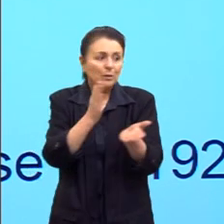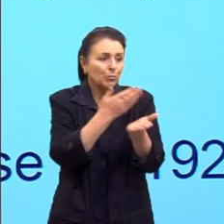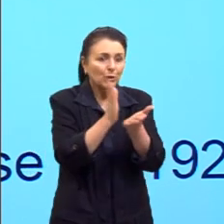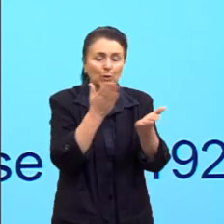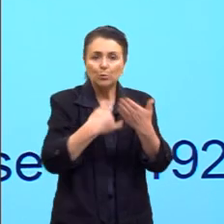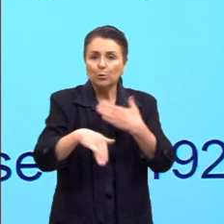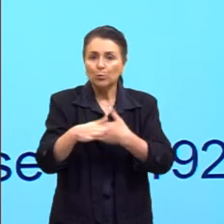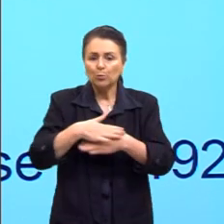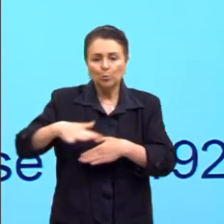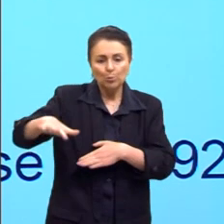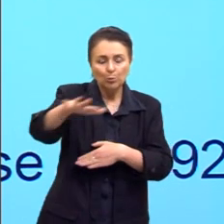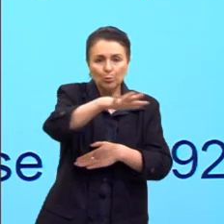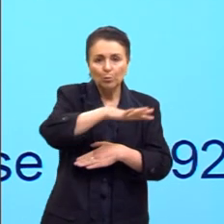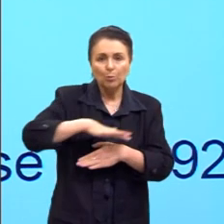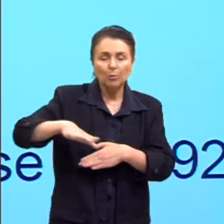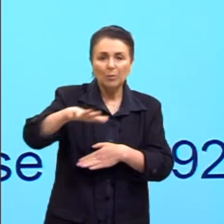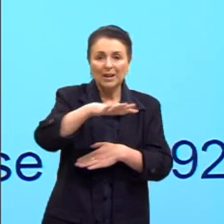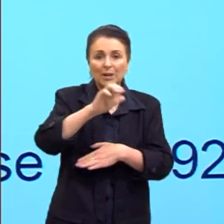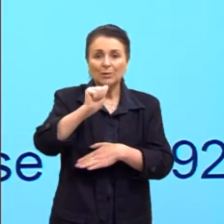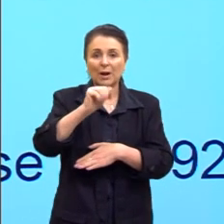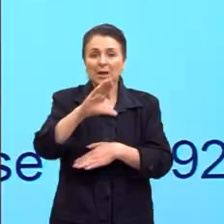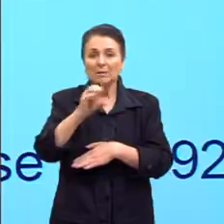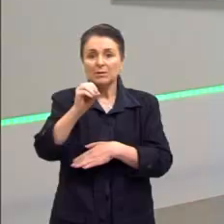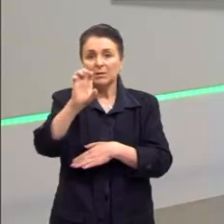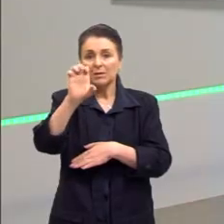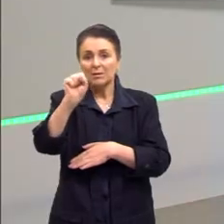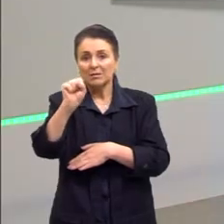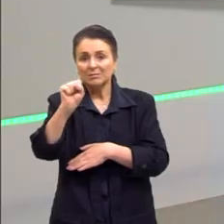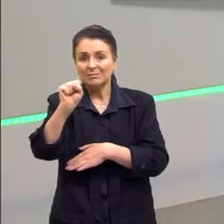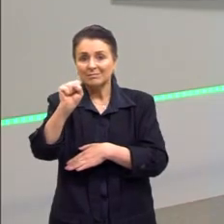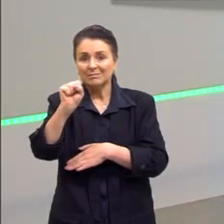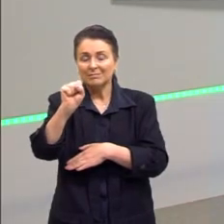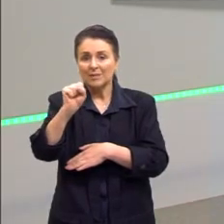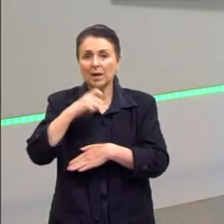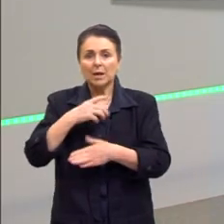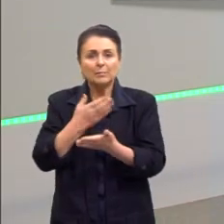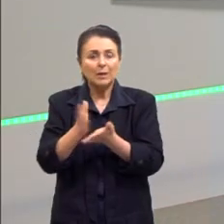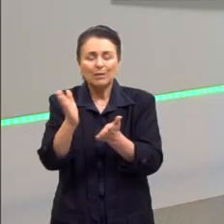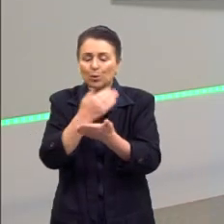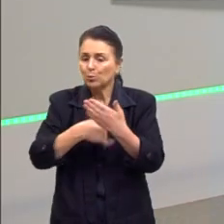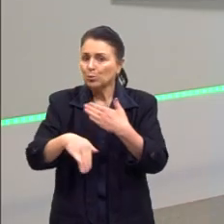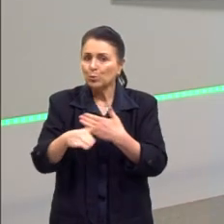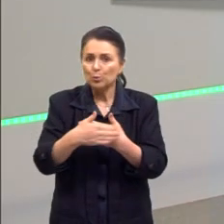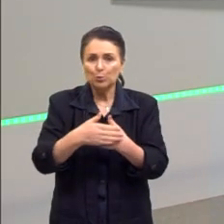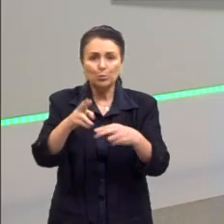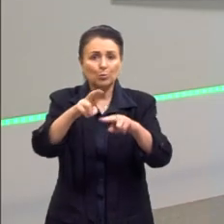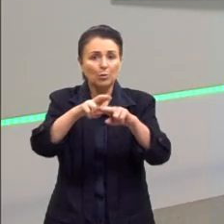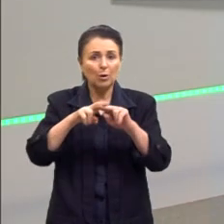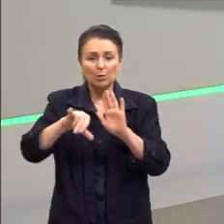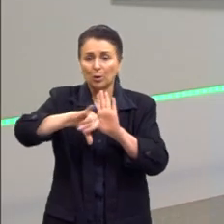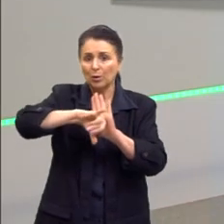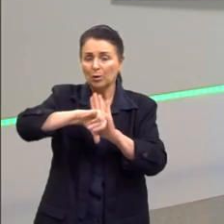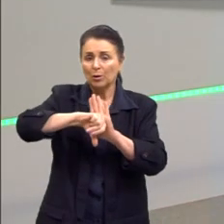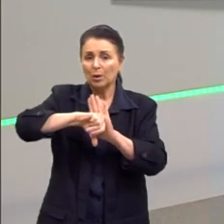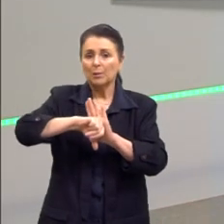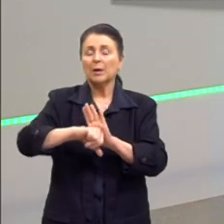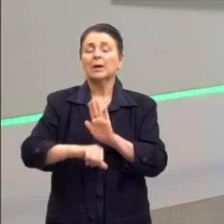mercado de ações. Então eles perderam tudo com essa crise da Bolsa de Nova York de 1929.